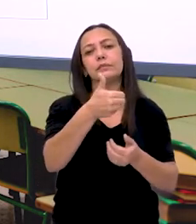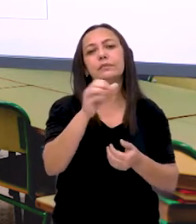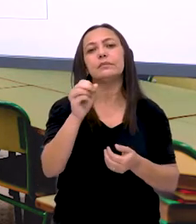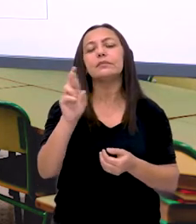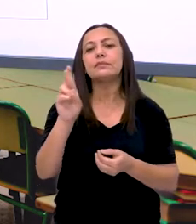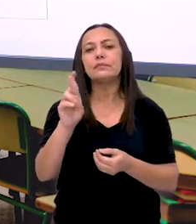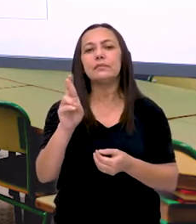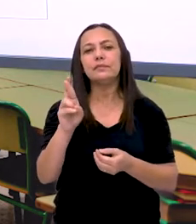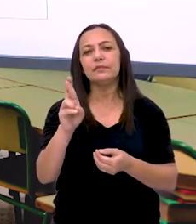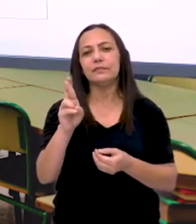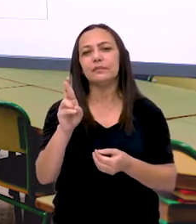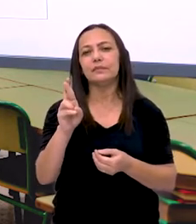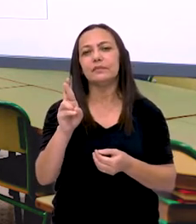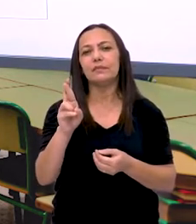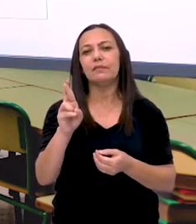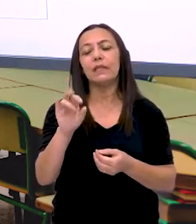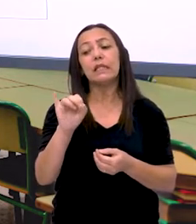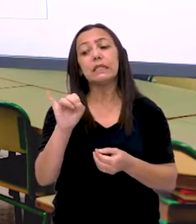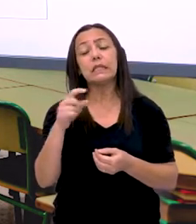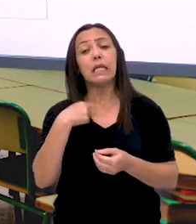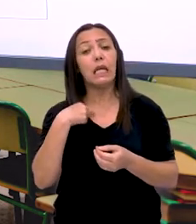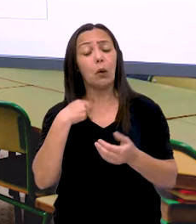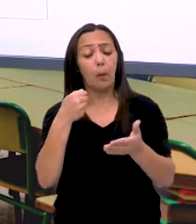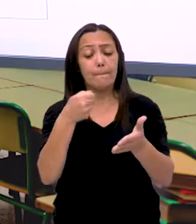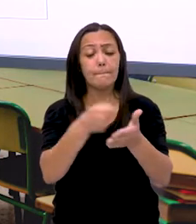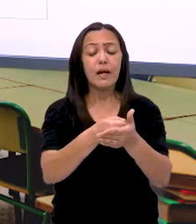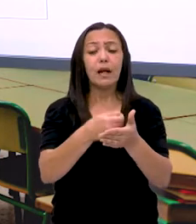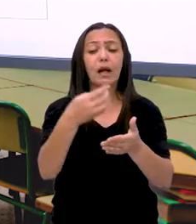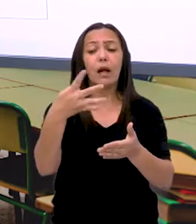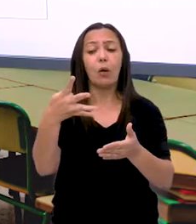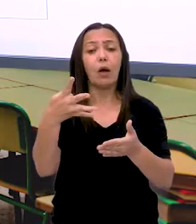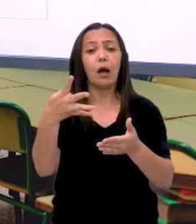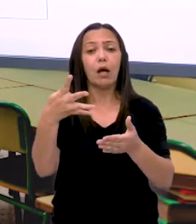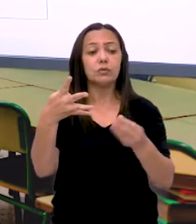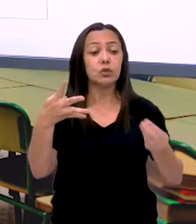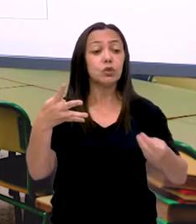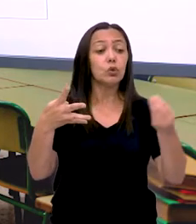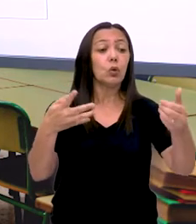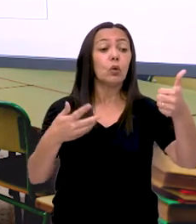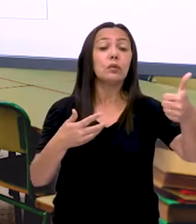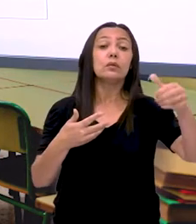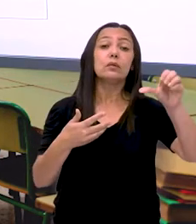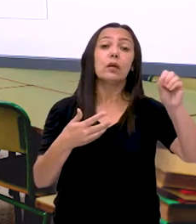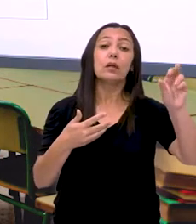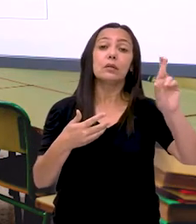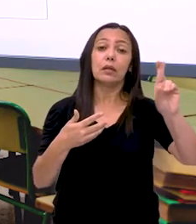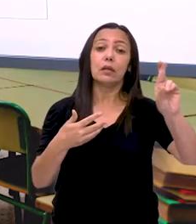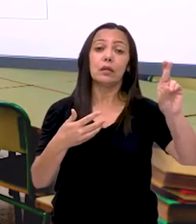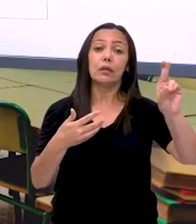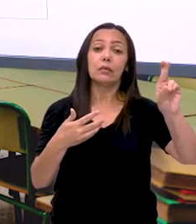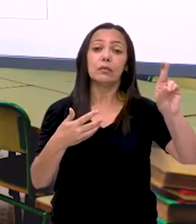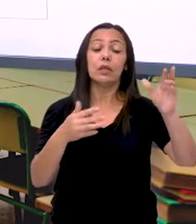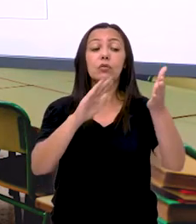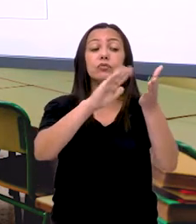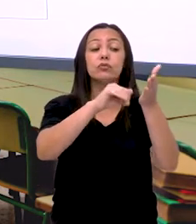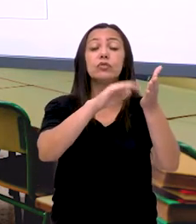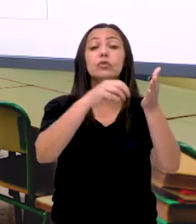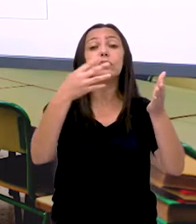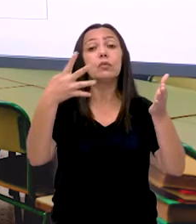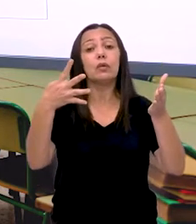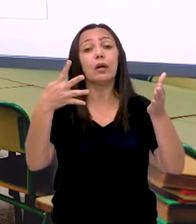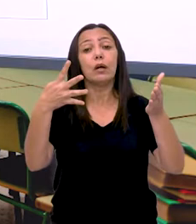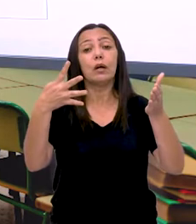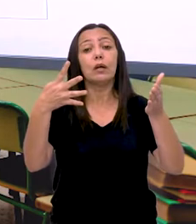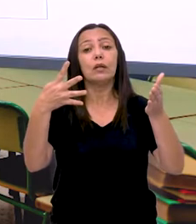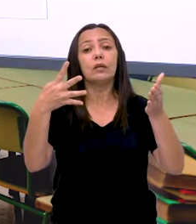dez reais. Se eu vou pagar quatro. E dou uma nota de dez. Dez. Eu tiro